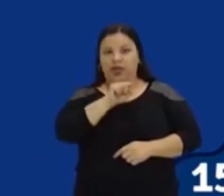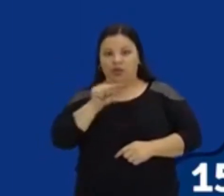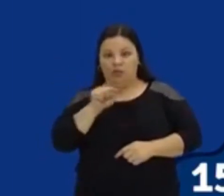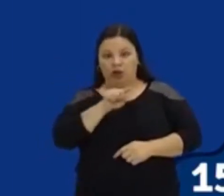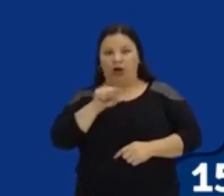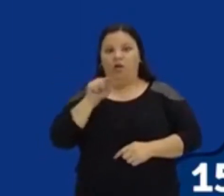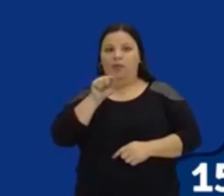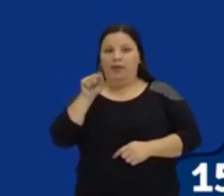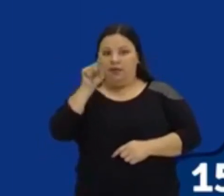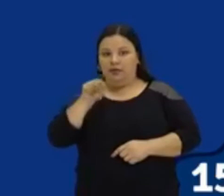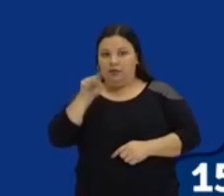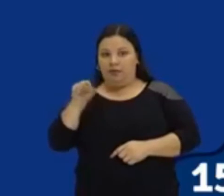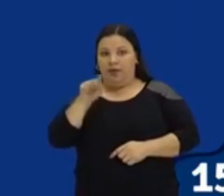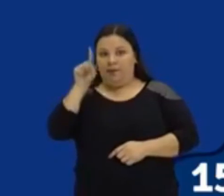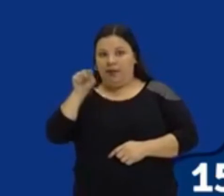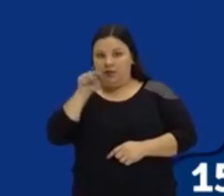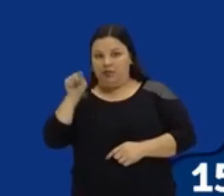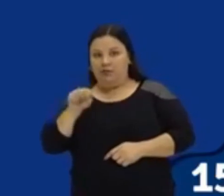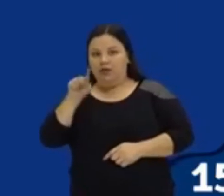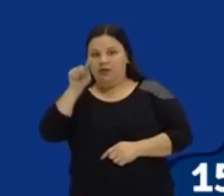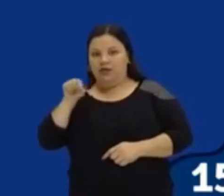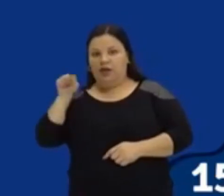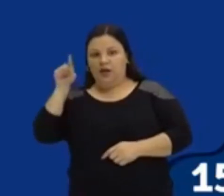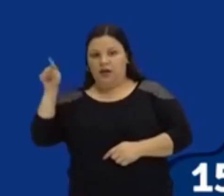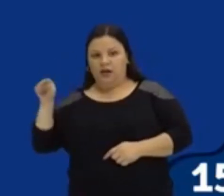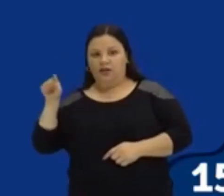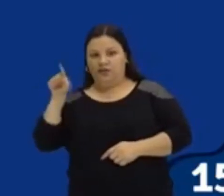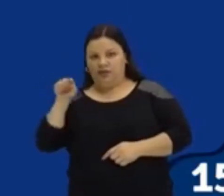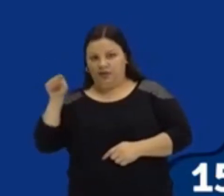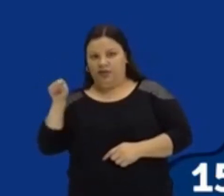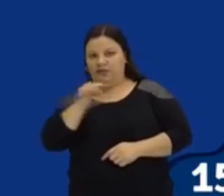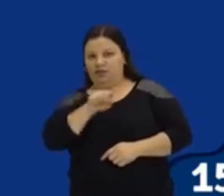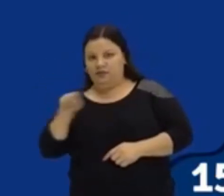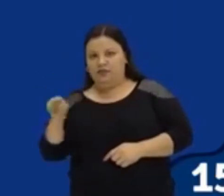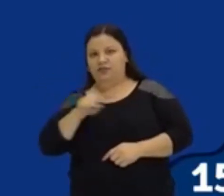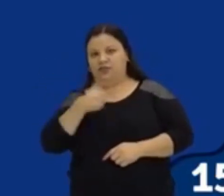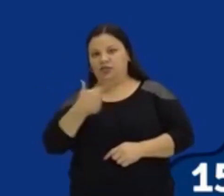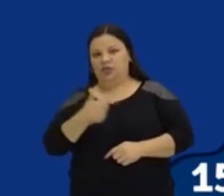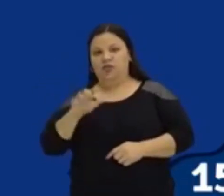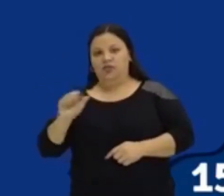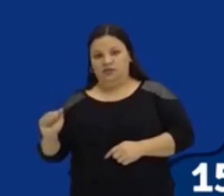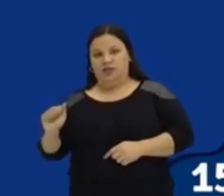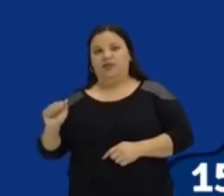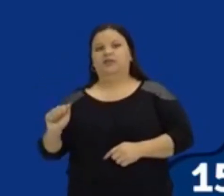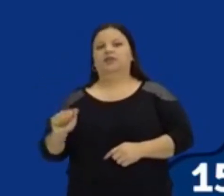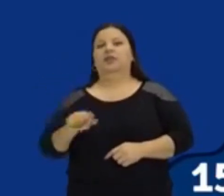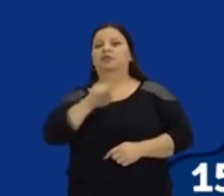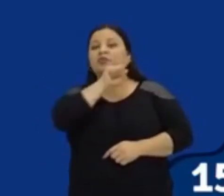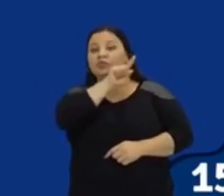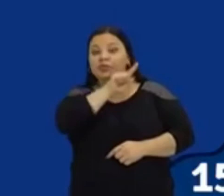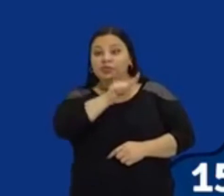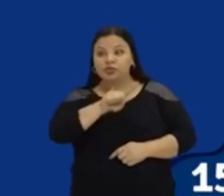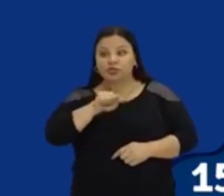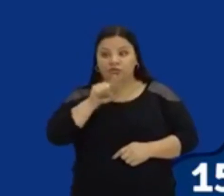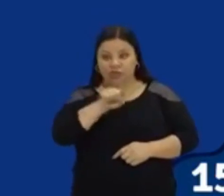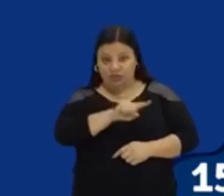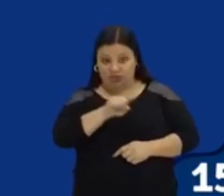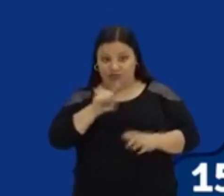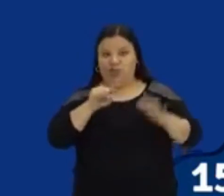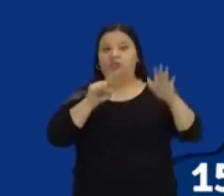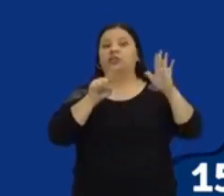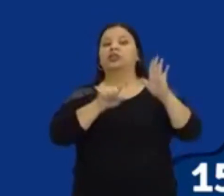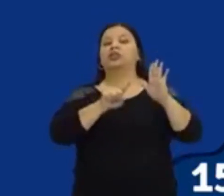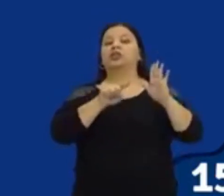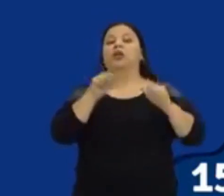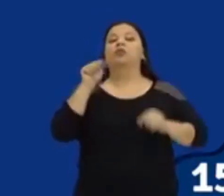raiz do delta sobre 2 vezes o a trocando aqui, olha. Vai ficar o seguinte menos que é da fórmula e